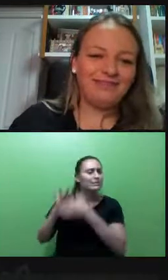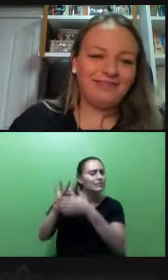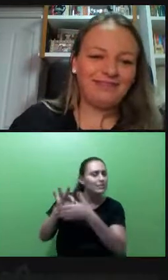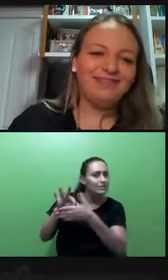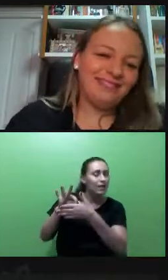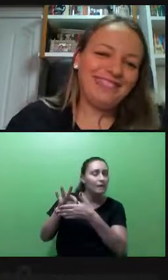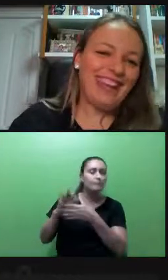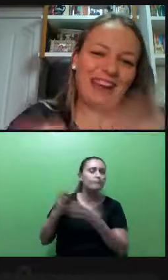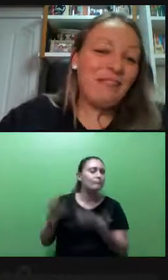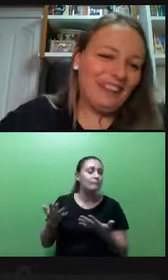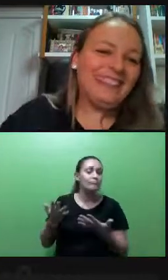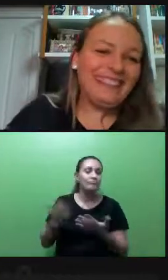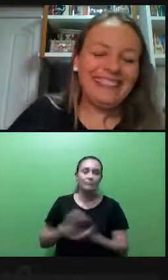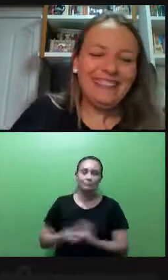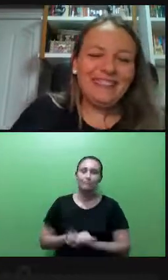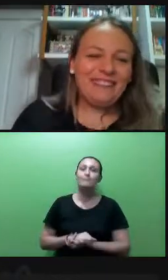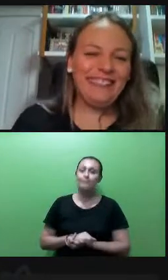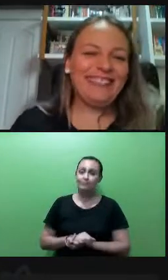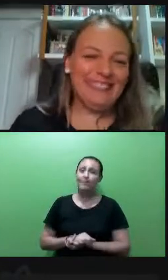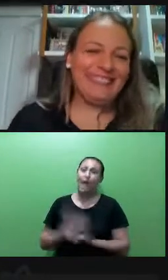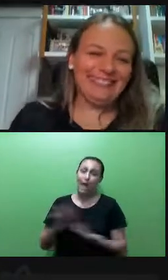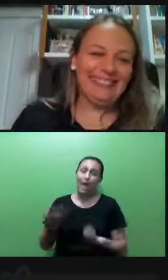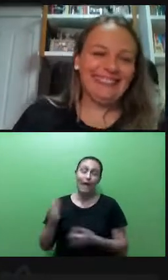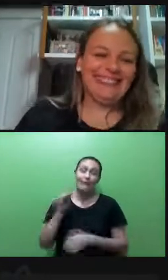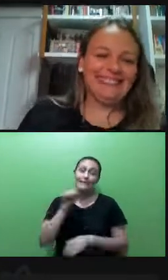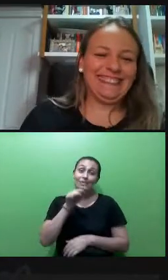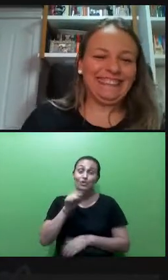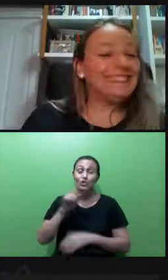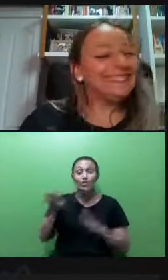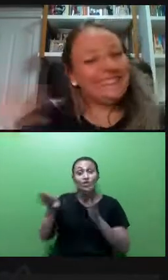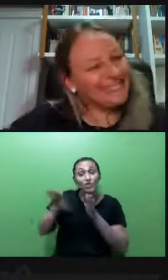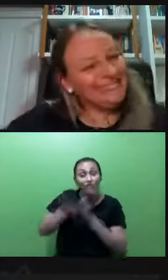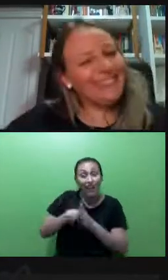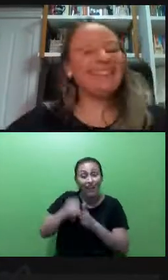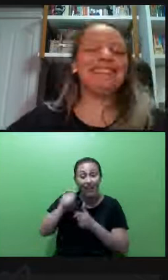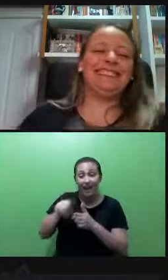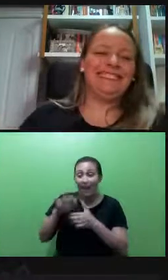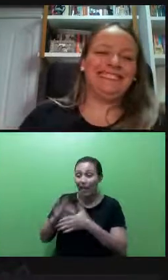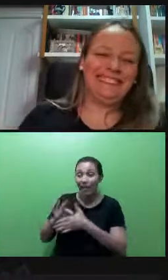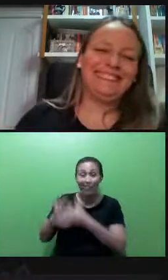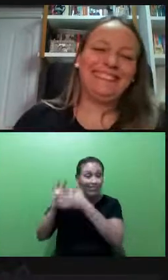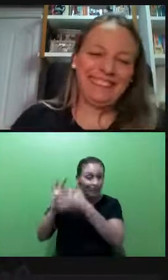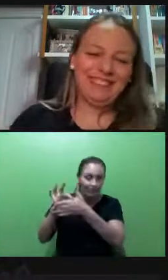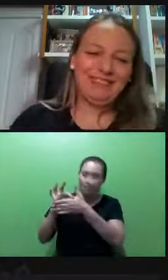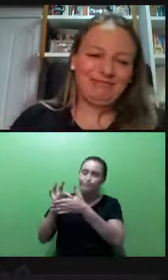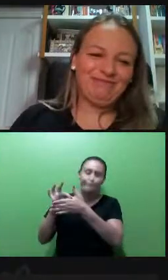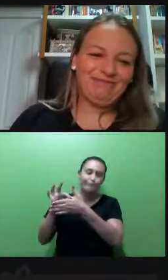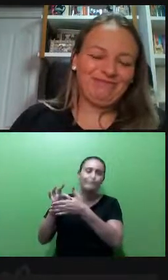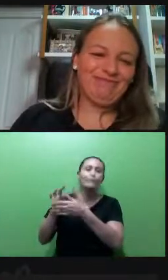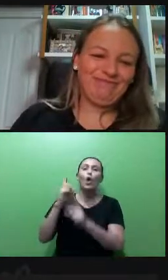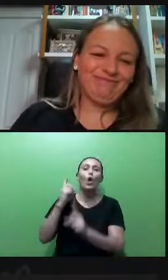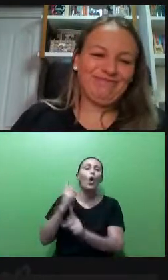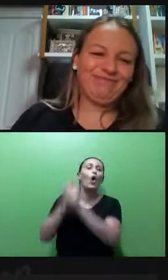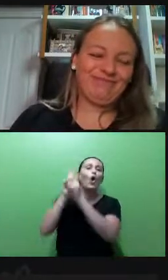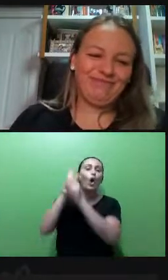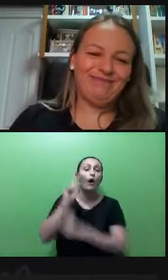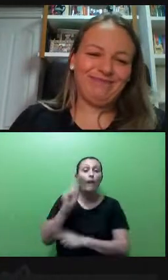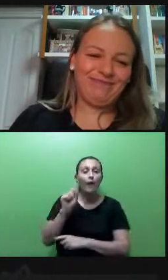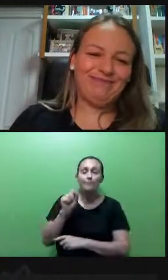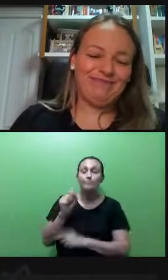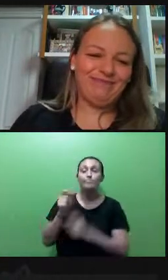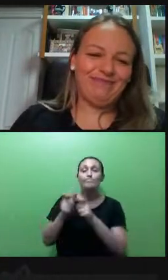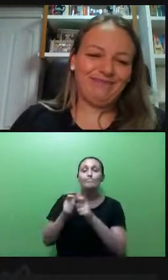Exatamente isso. É isso. Defini eu, falo. Quando chega nos cargos de liderança, nós encontramos muitos homens